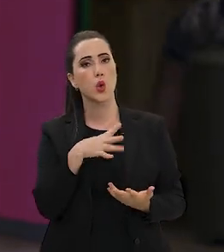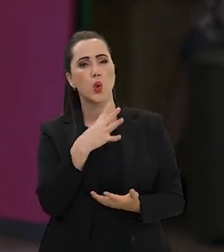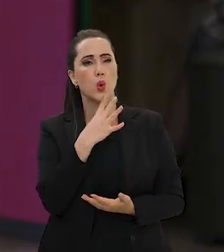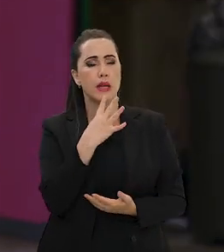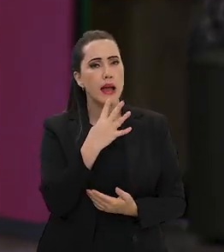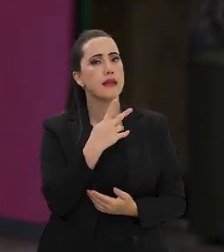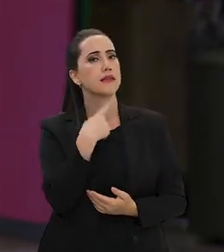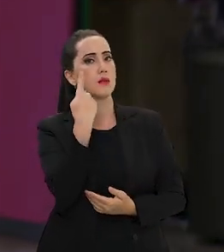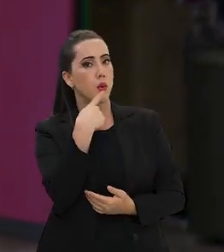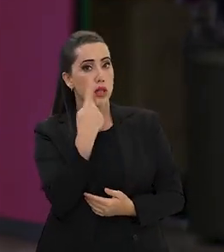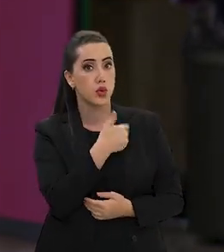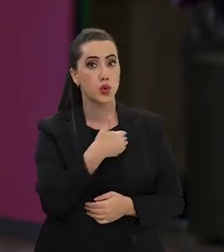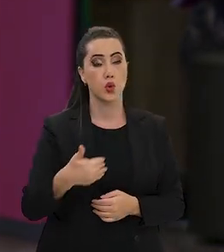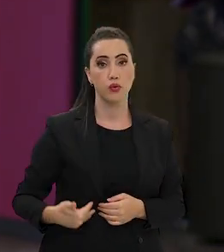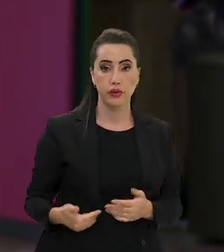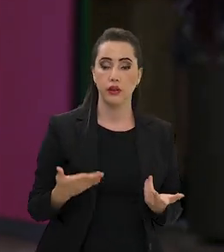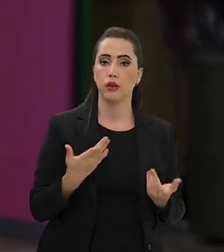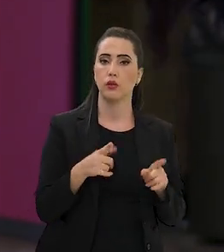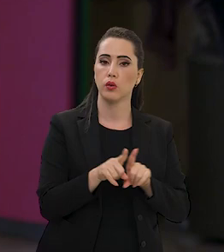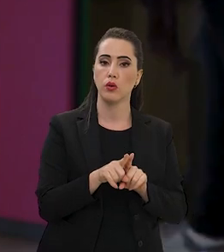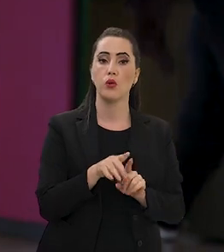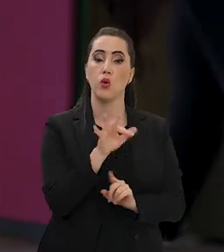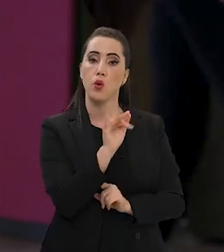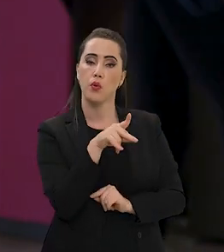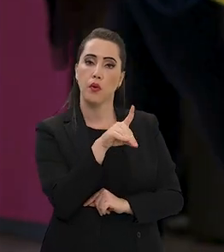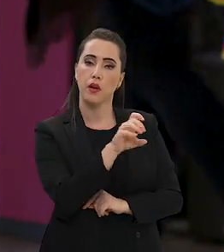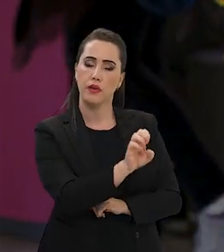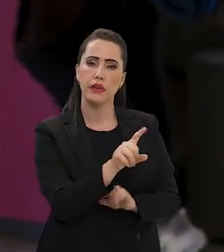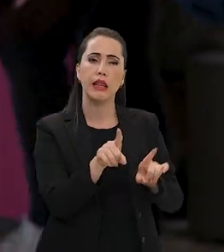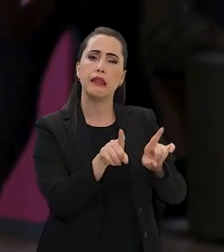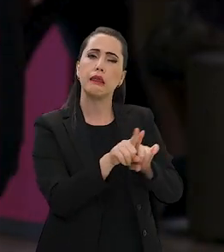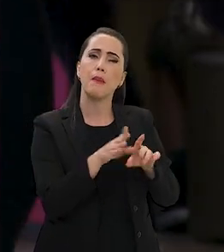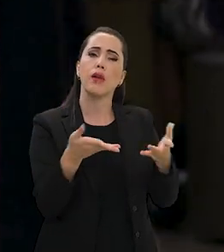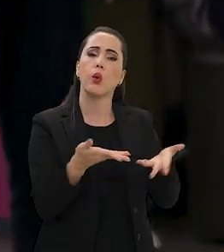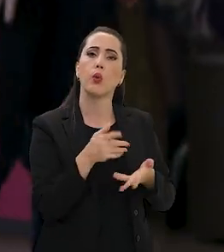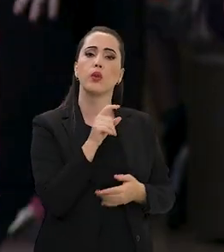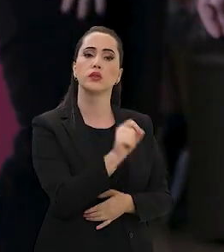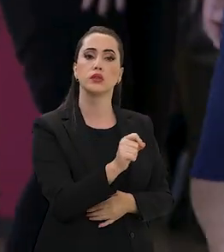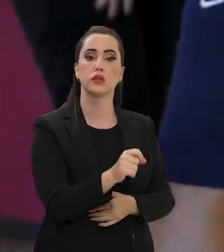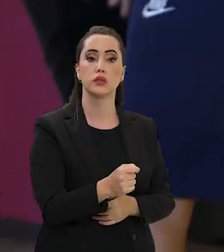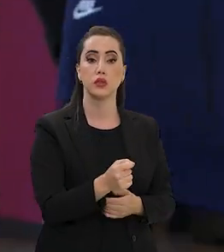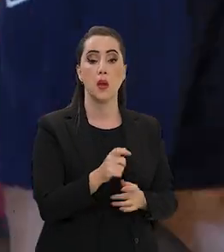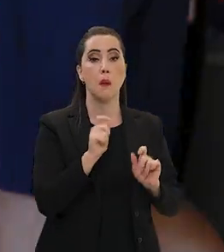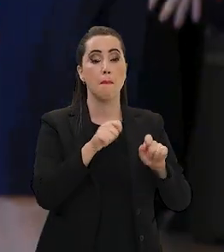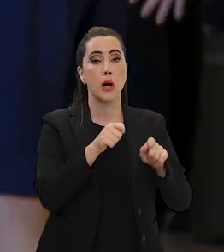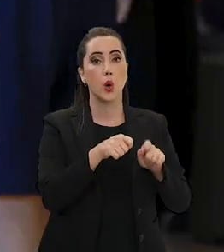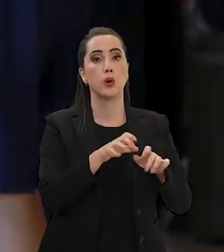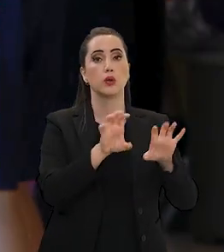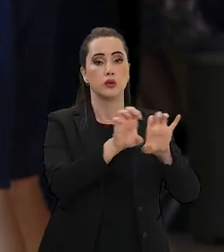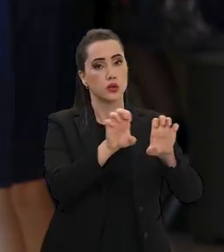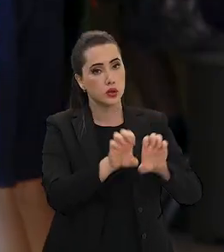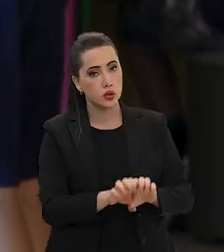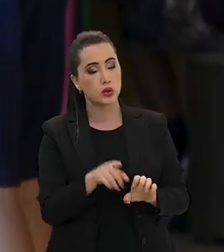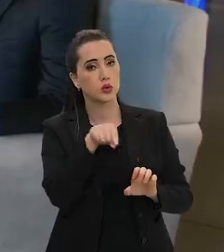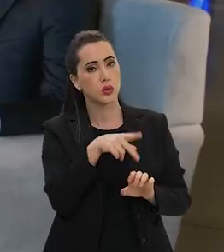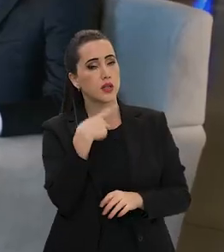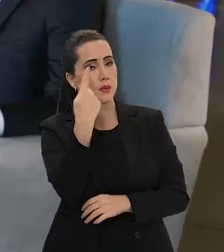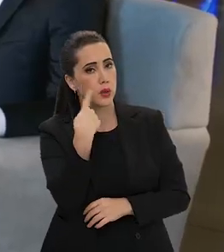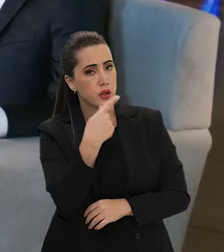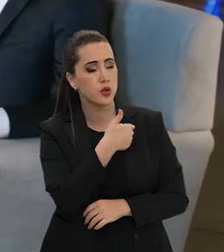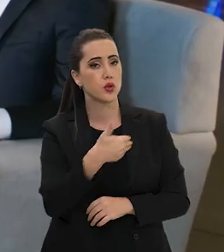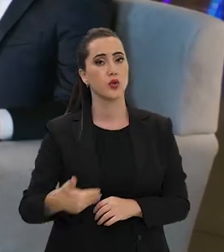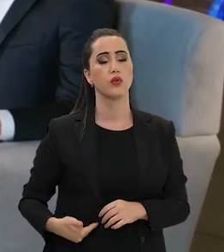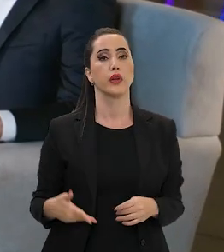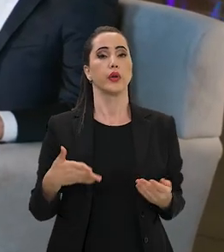conhecendo dessas políticas públicas, o FNDE passou também a ser, eu diria, um estruturador dessas políticas